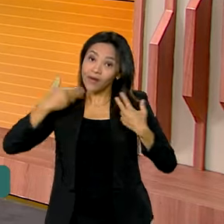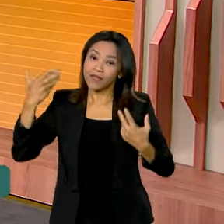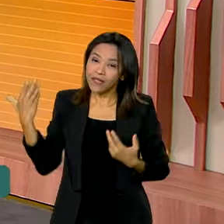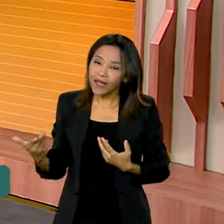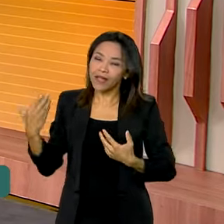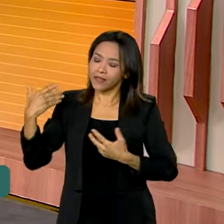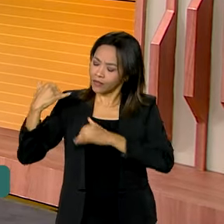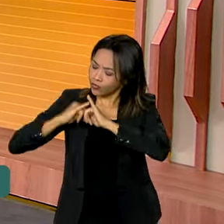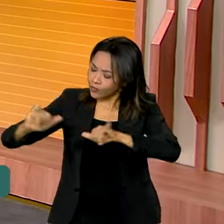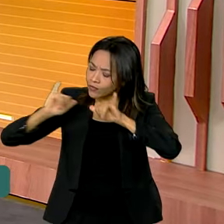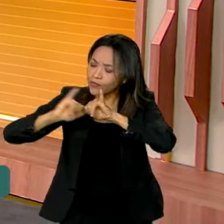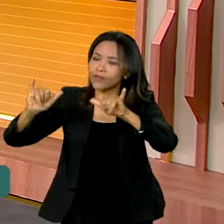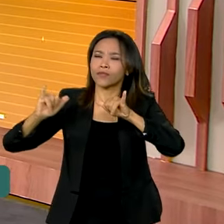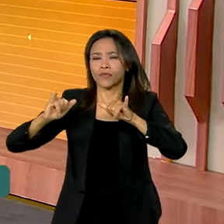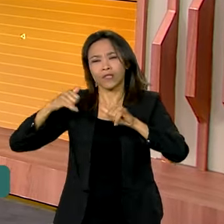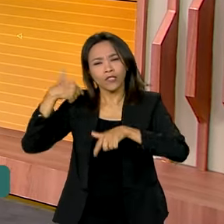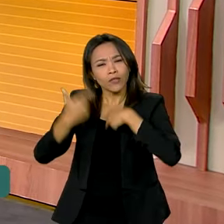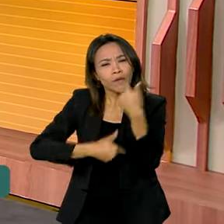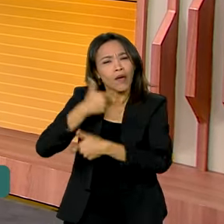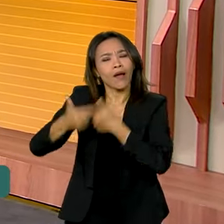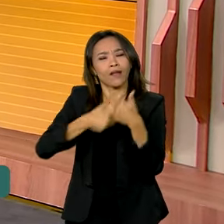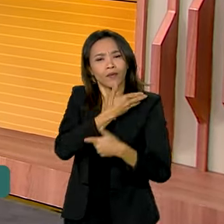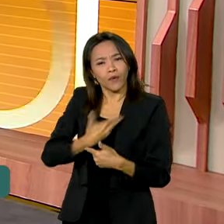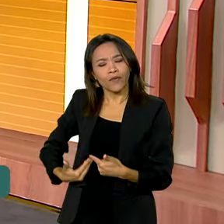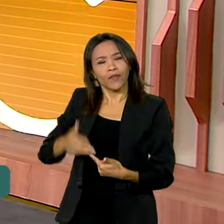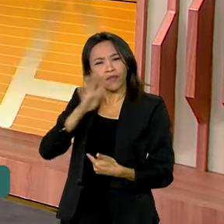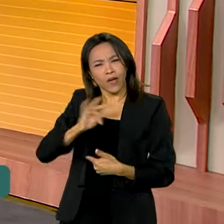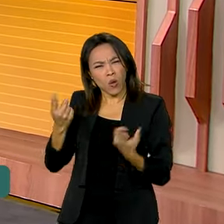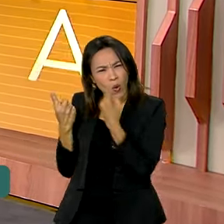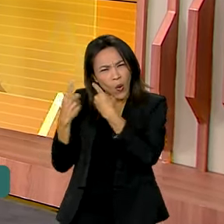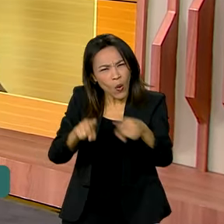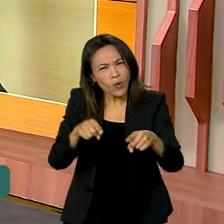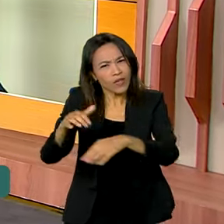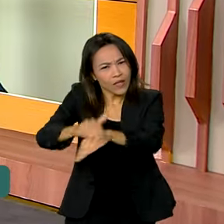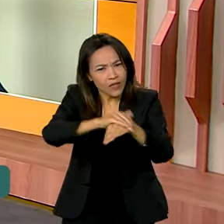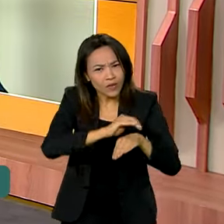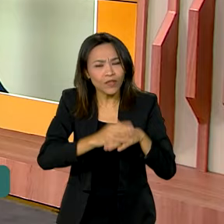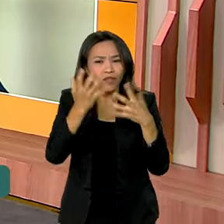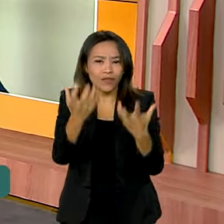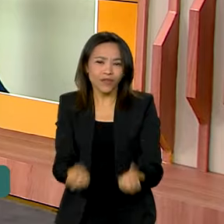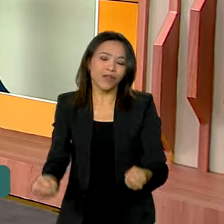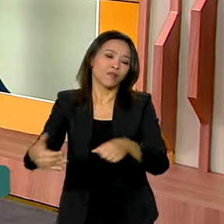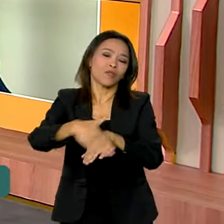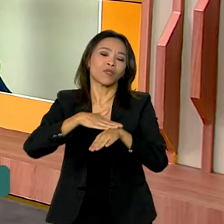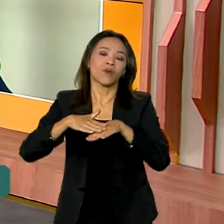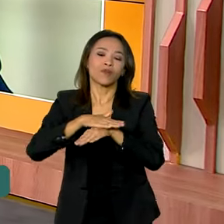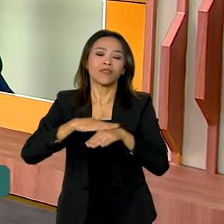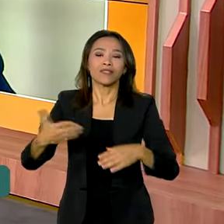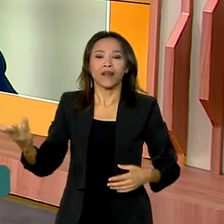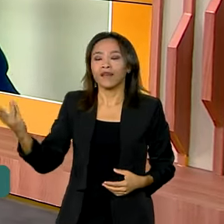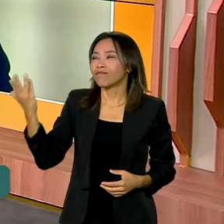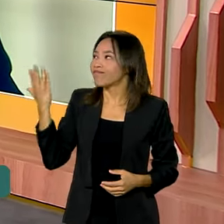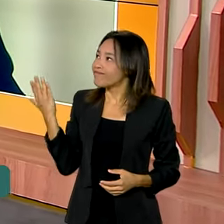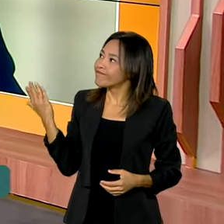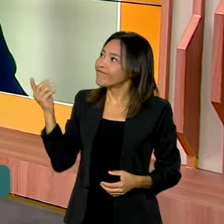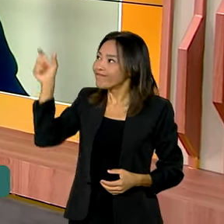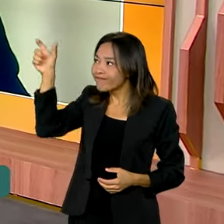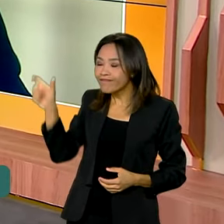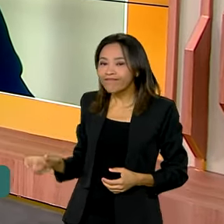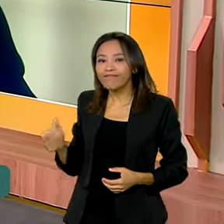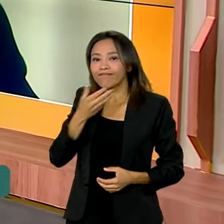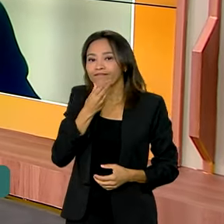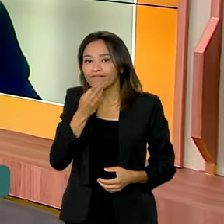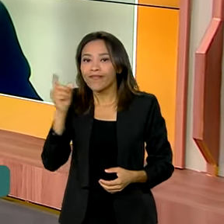e as ações do governo federal de combate a essa prática que a gente conversa agora com o Roberto Padilha Guimarães.